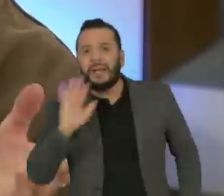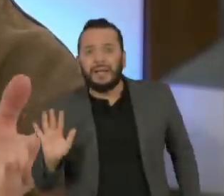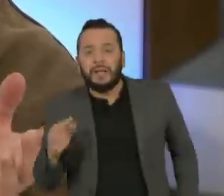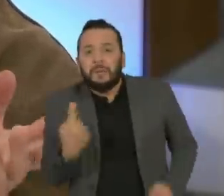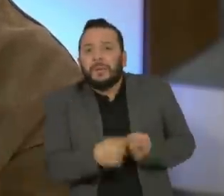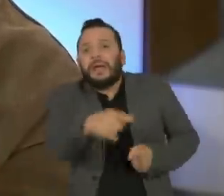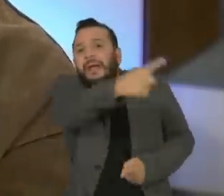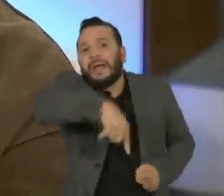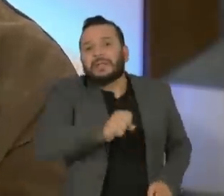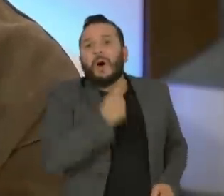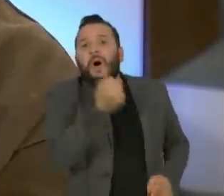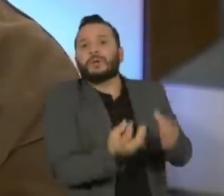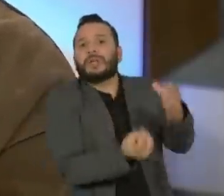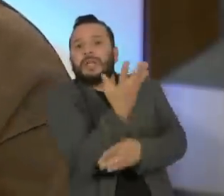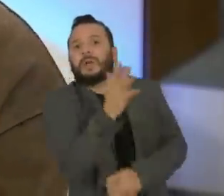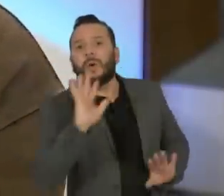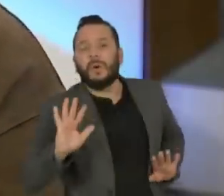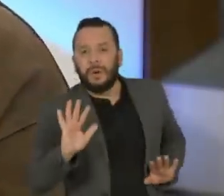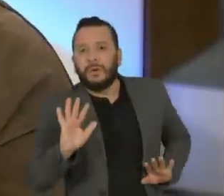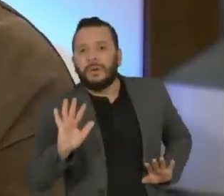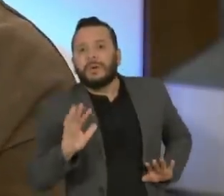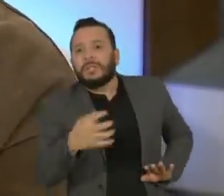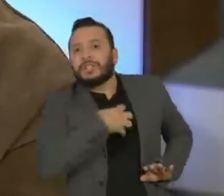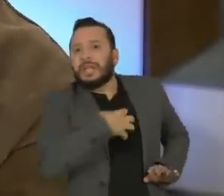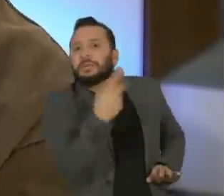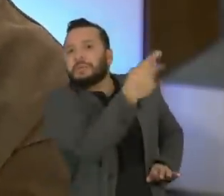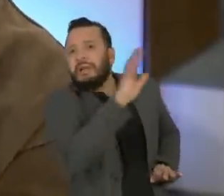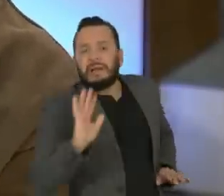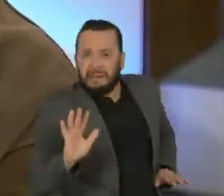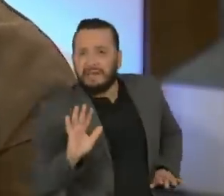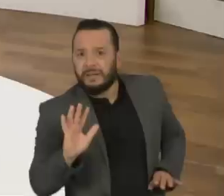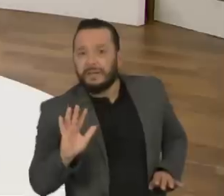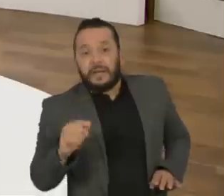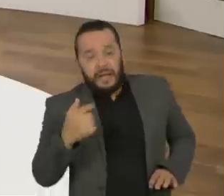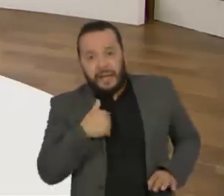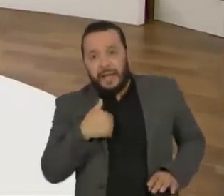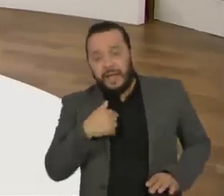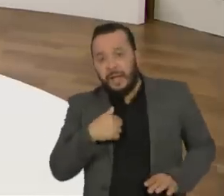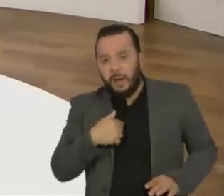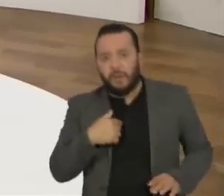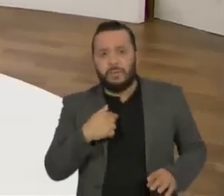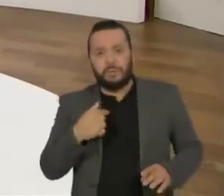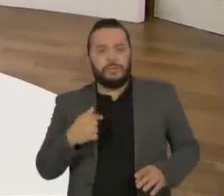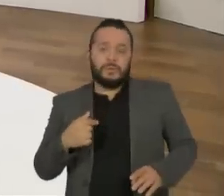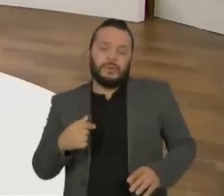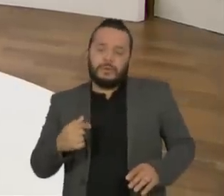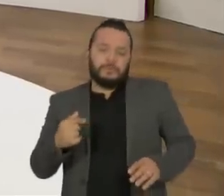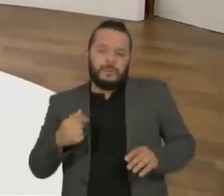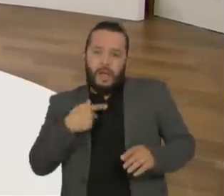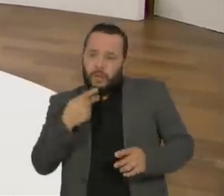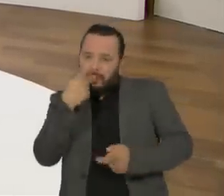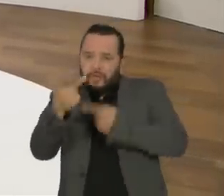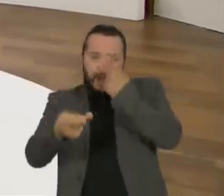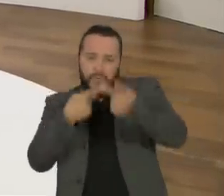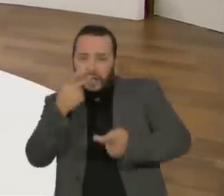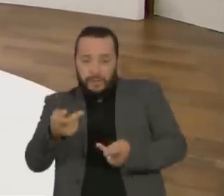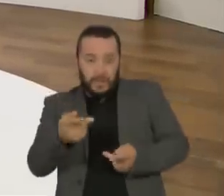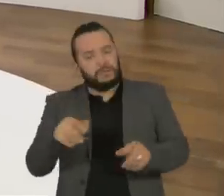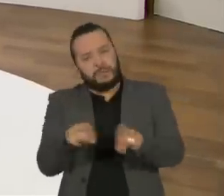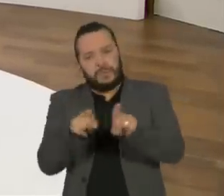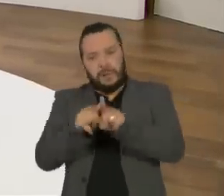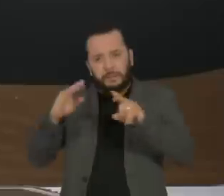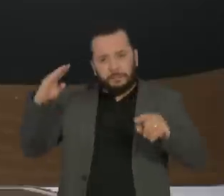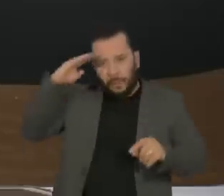completamente diversa de eu querer instilar o ódio. Eu simplesmente estou sendo eu. No Bolsonaro, eu acredito que seja por outra fonte.